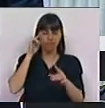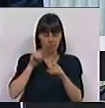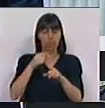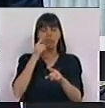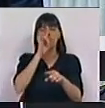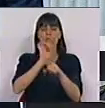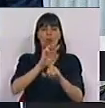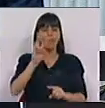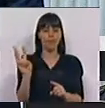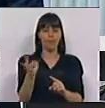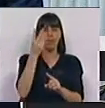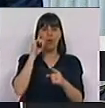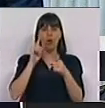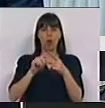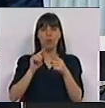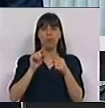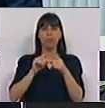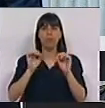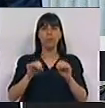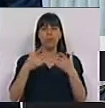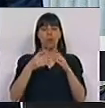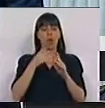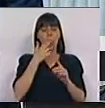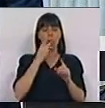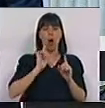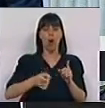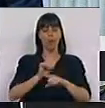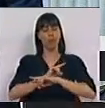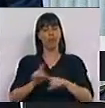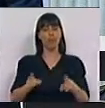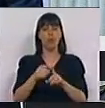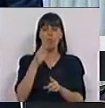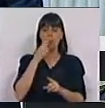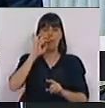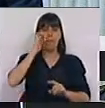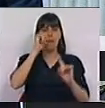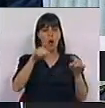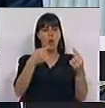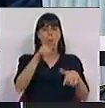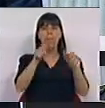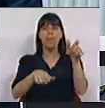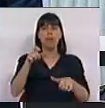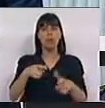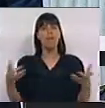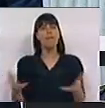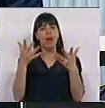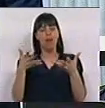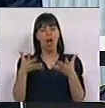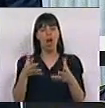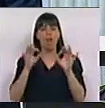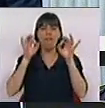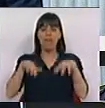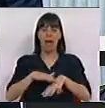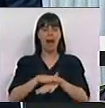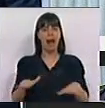cumprir em um triplo objetivo, dissubadir o início do uso de tabaco, impedir que o seu consumo prejudique terceiros, estimular e ajudar a sair